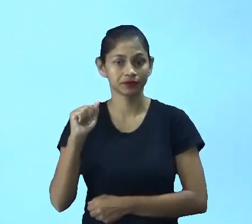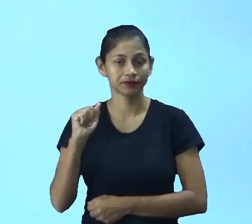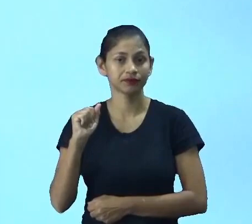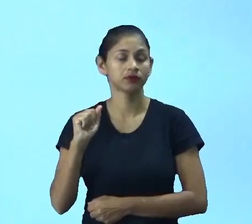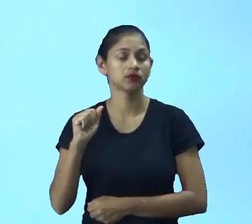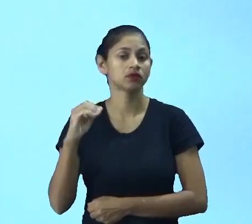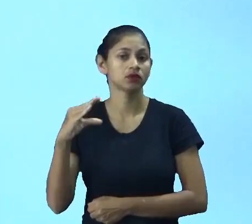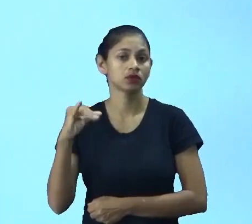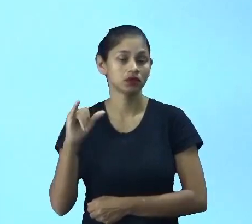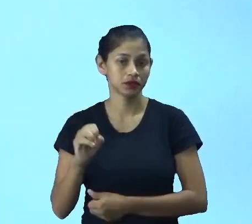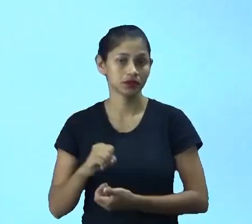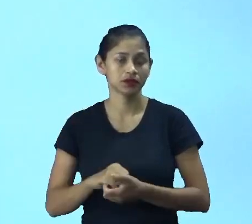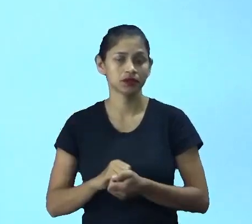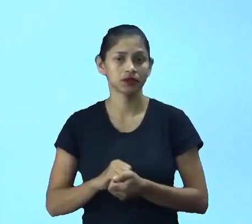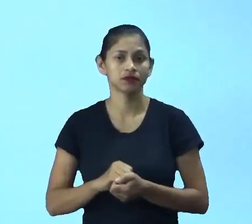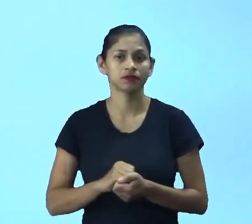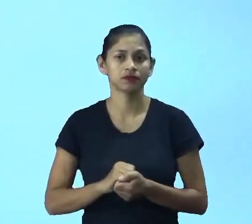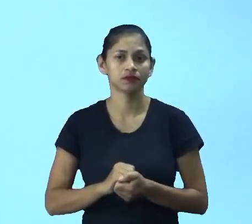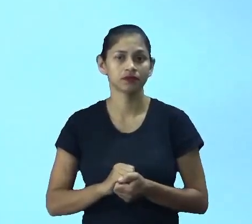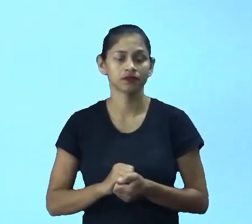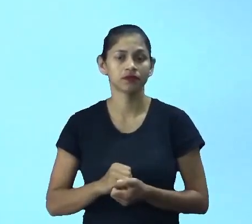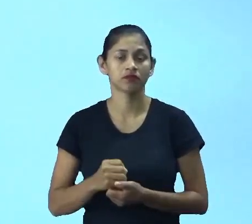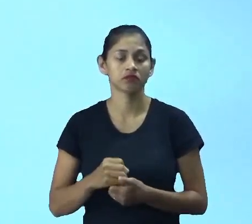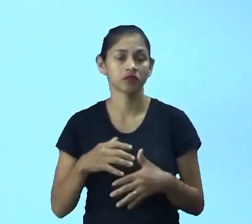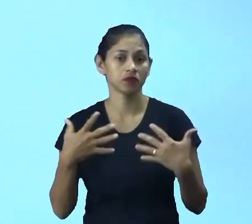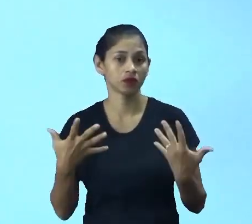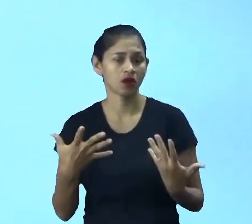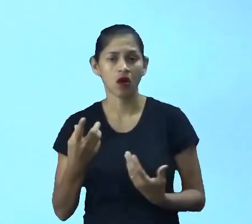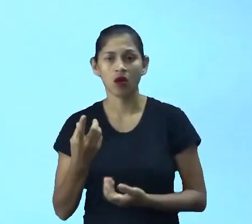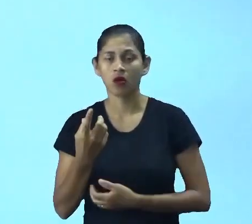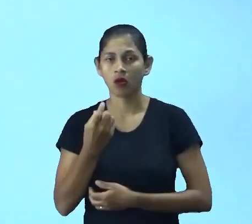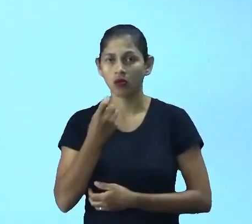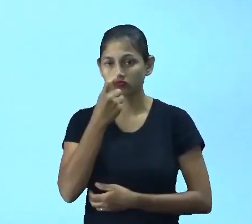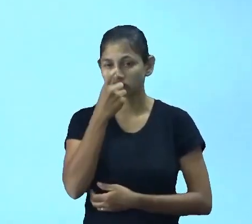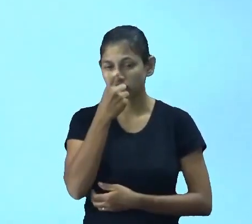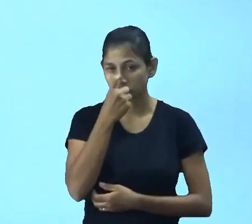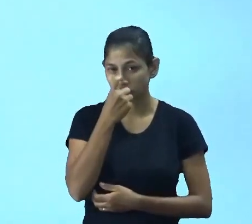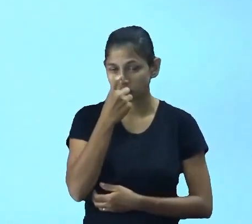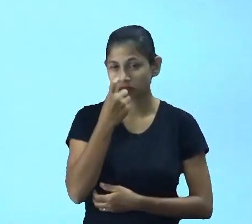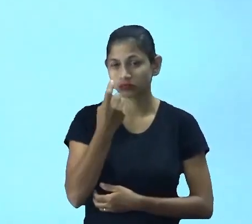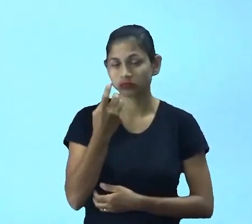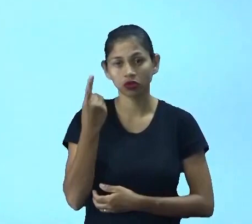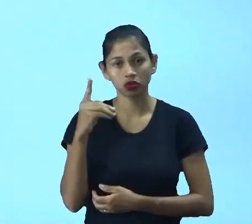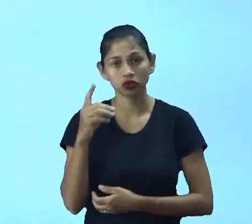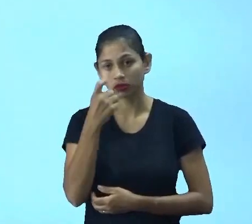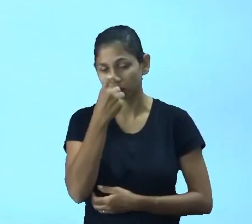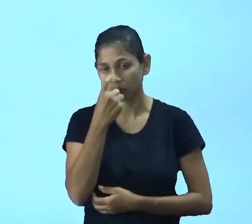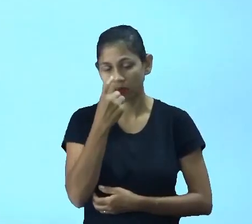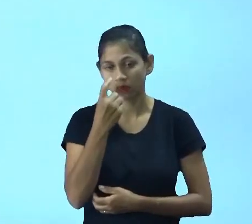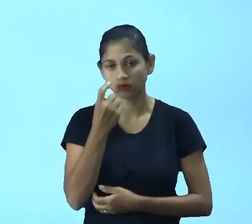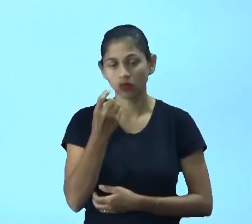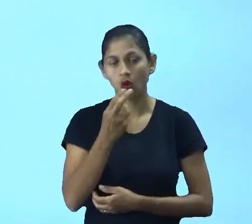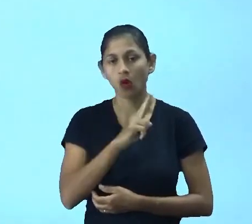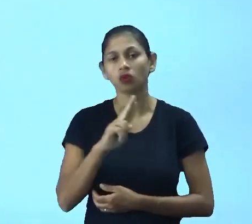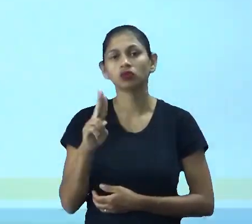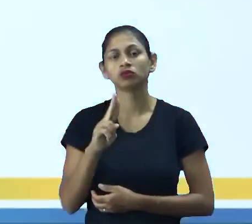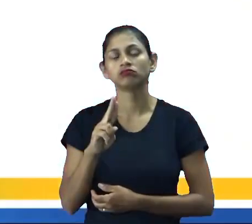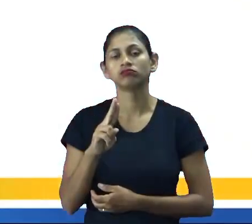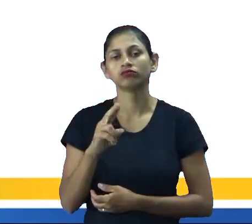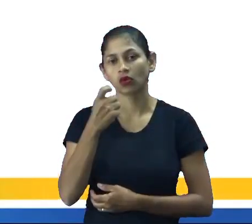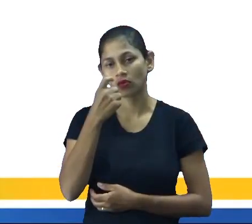do nosso país. Então, ao invés de Dia das Bruxas, as pessoas colocaram o nome local